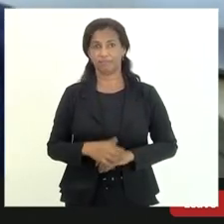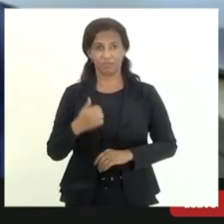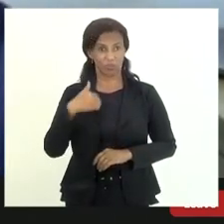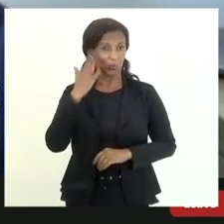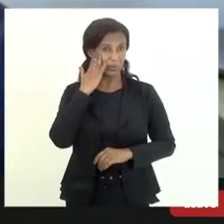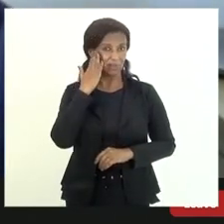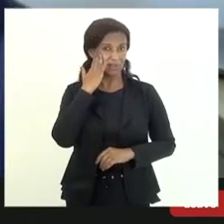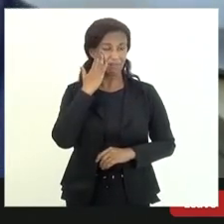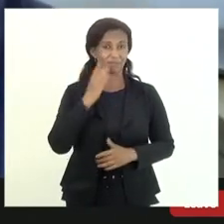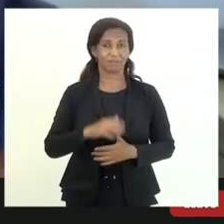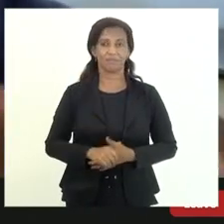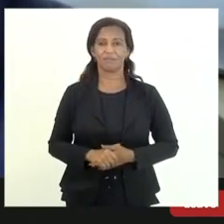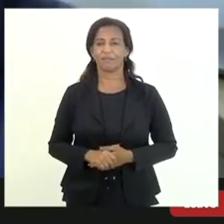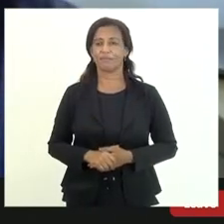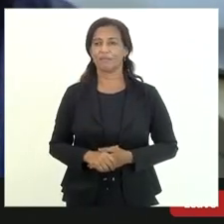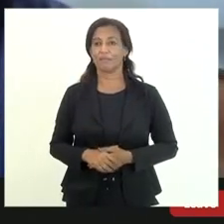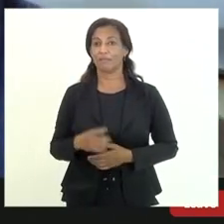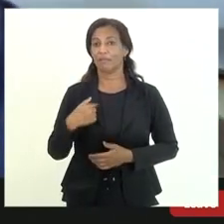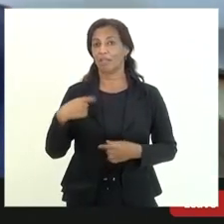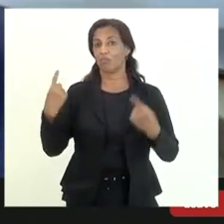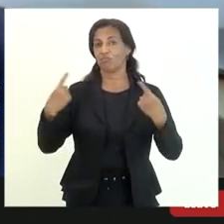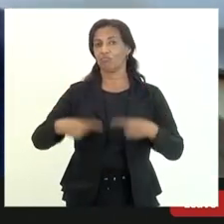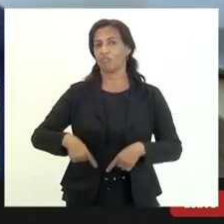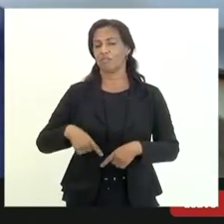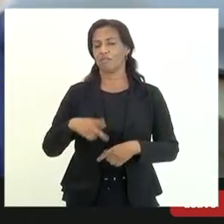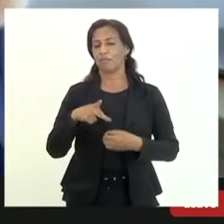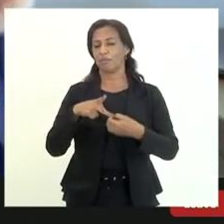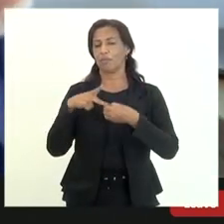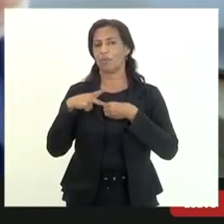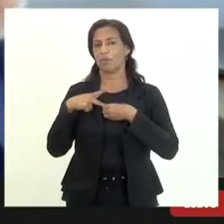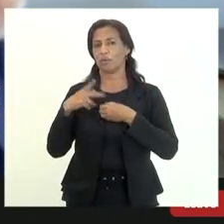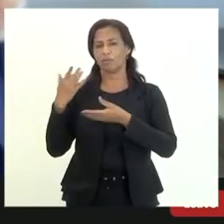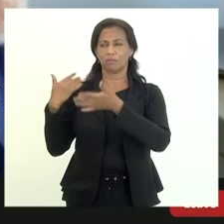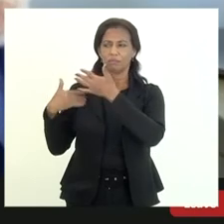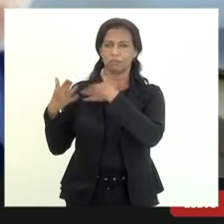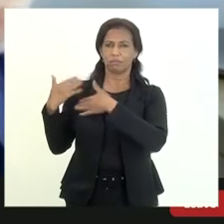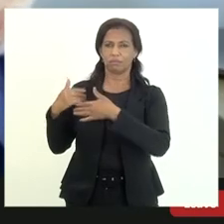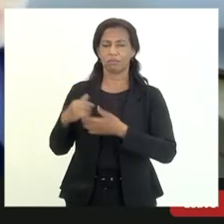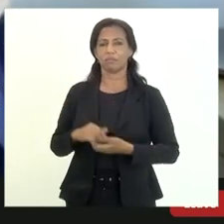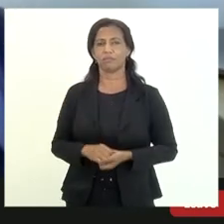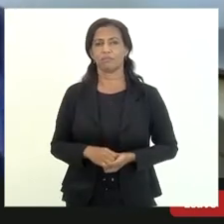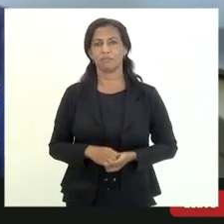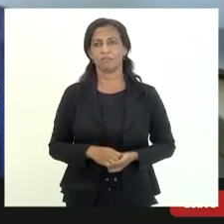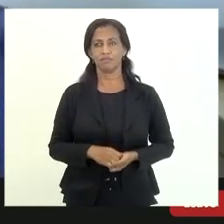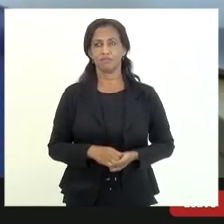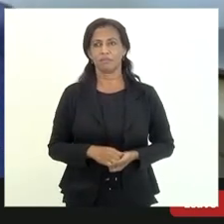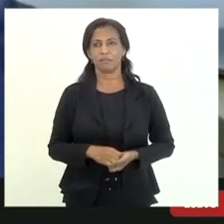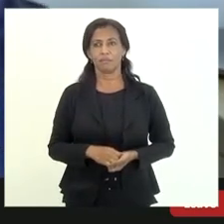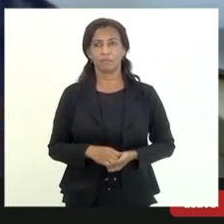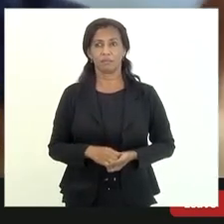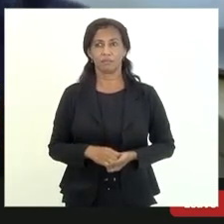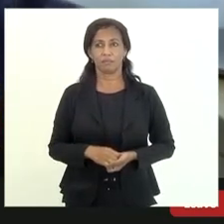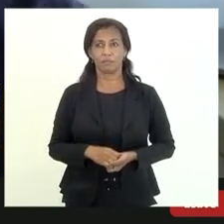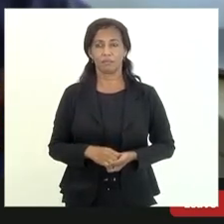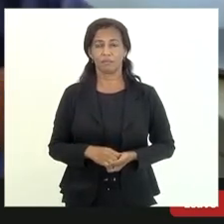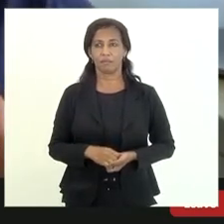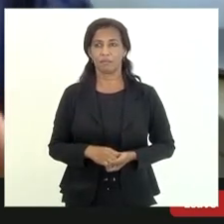e aí eu desafiei o procurador da época que tentasse que está